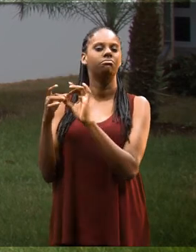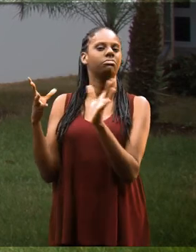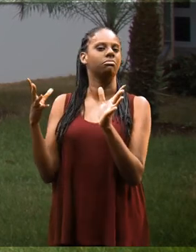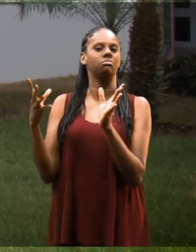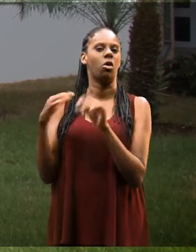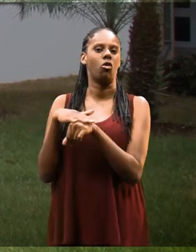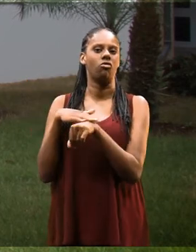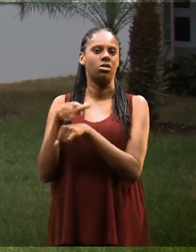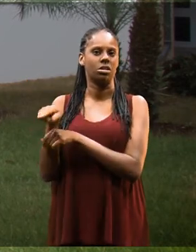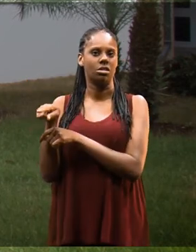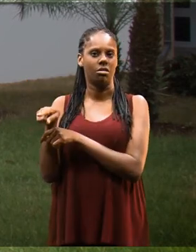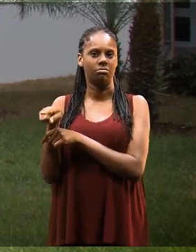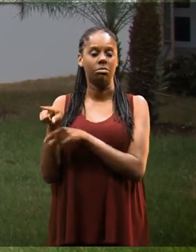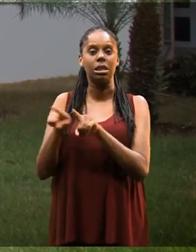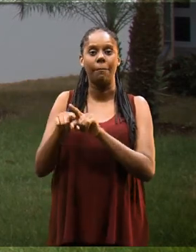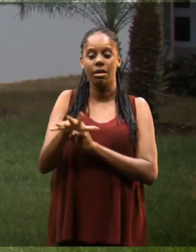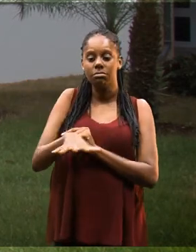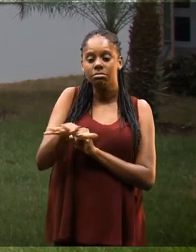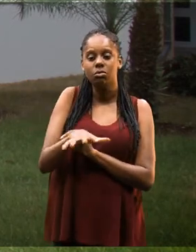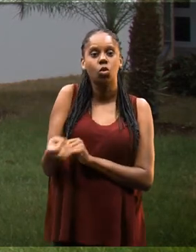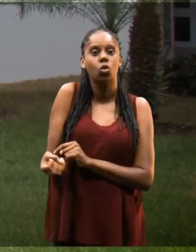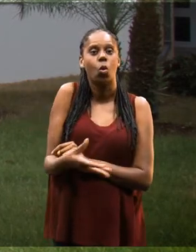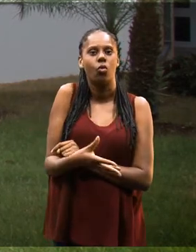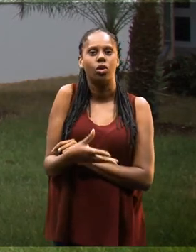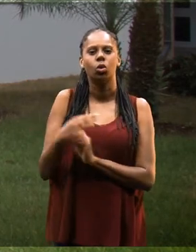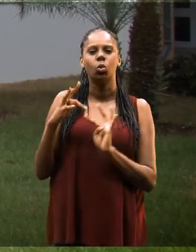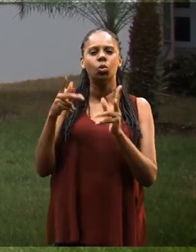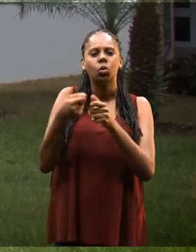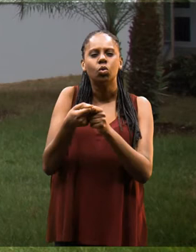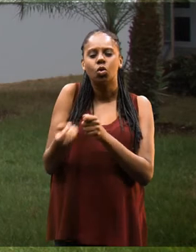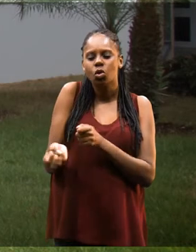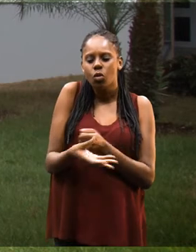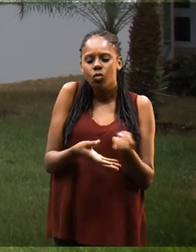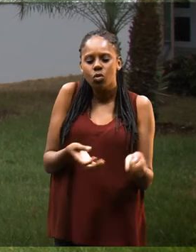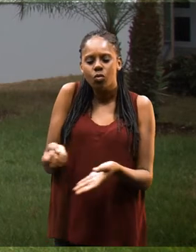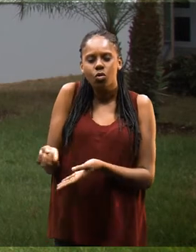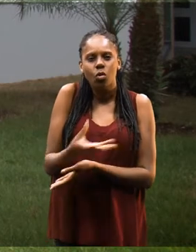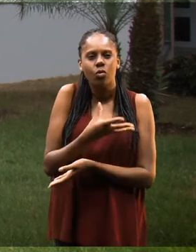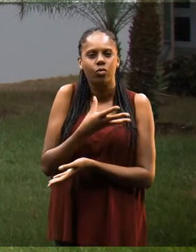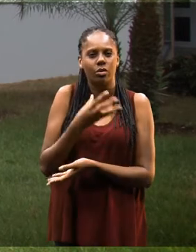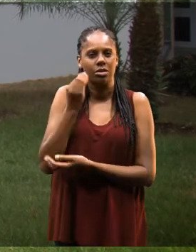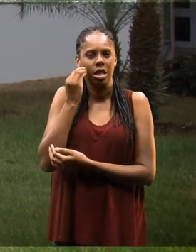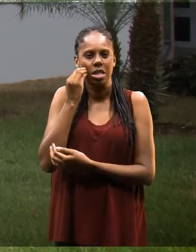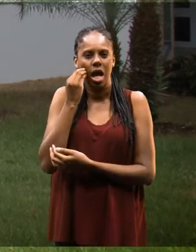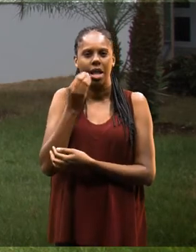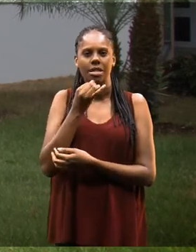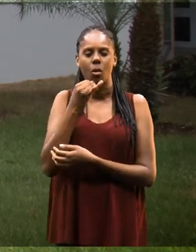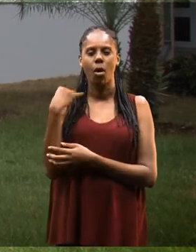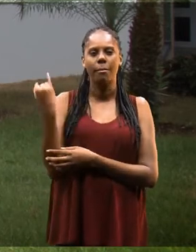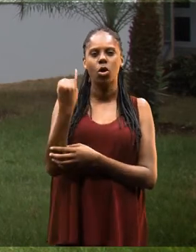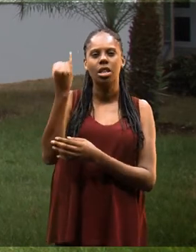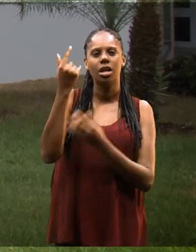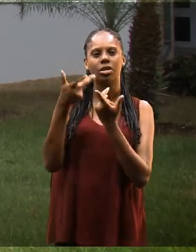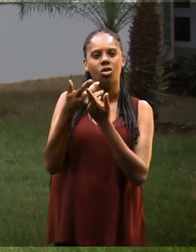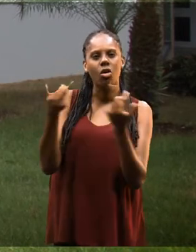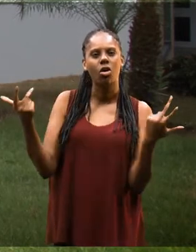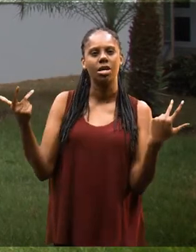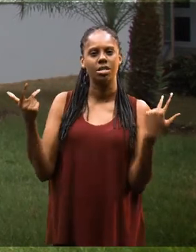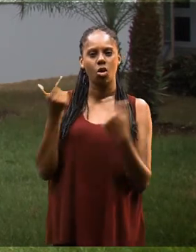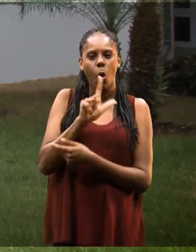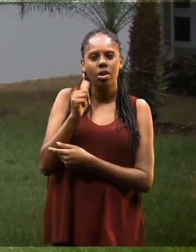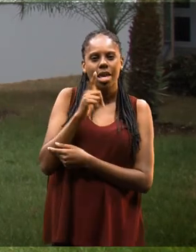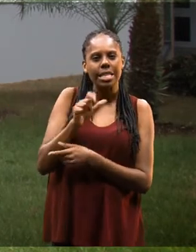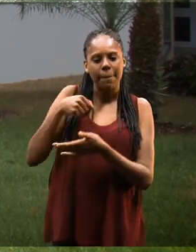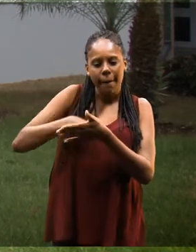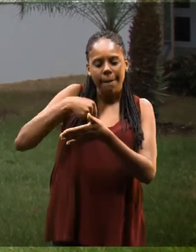Eles são muito acessíveis. A gente é um campo novo, então tudo está sendo testado agora. E você vai participar de todos os grandes feitos, de